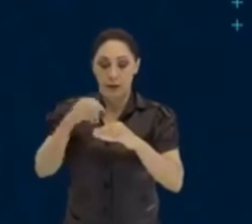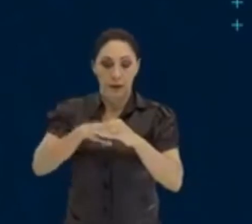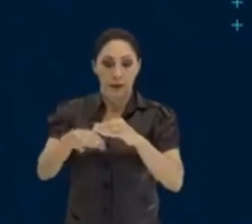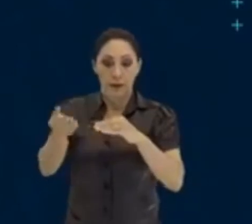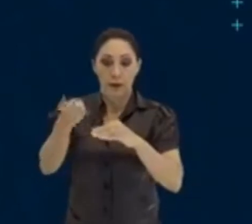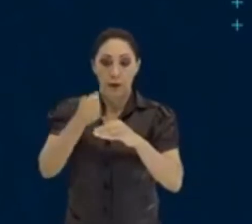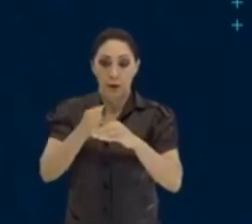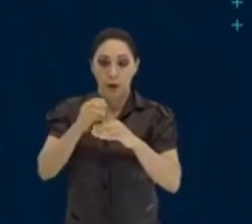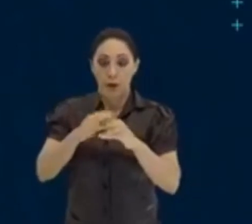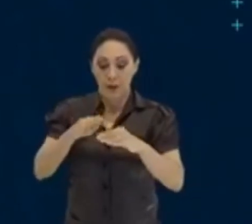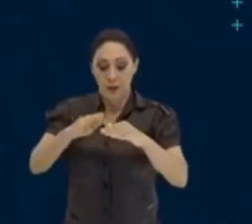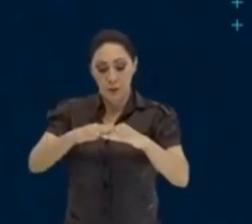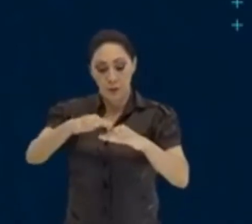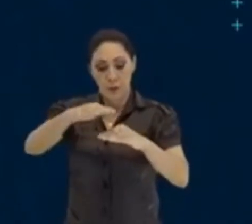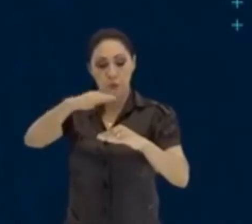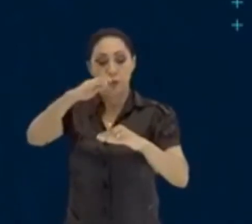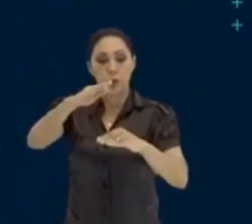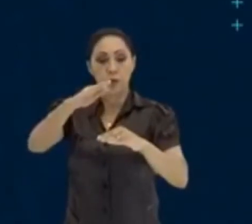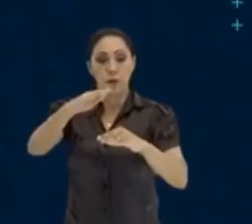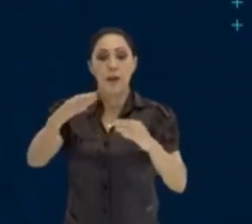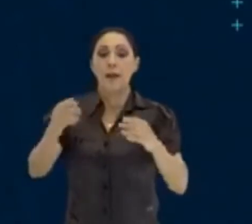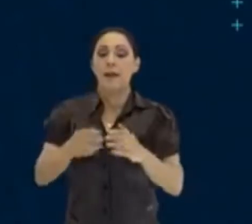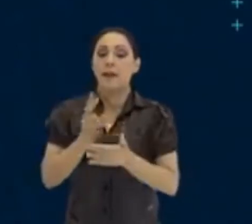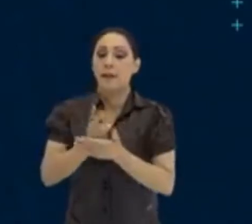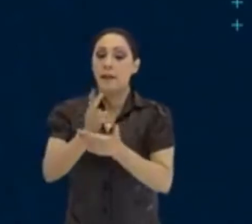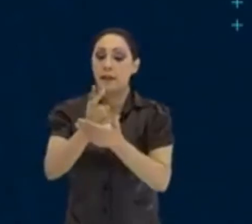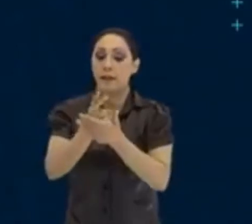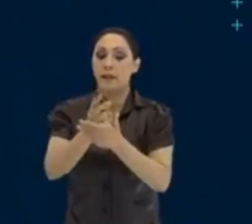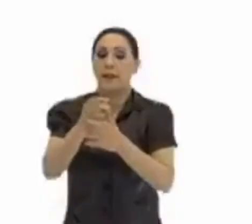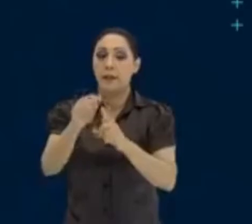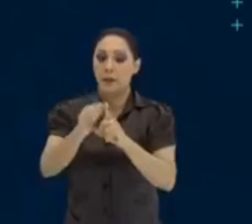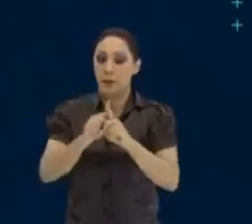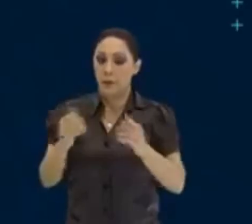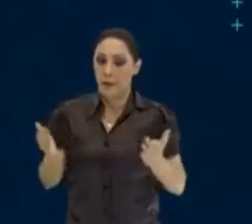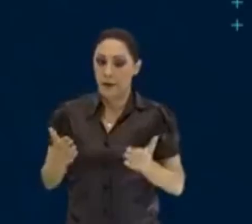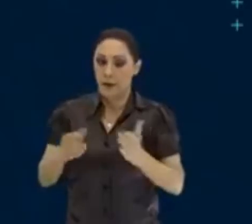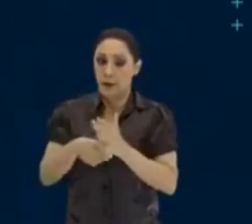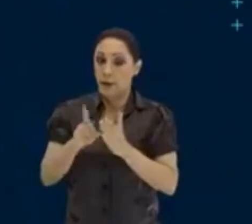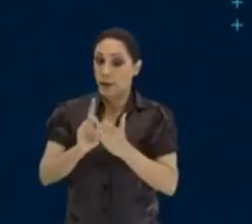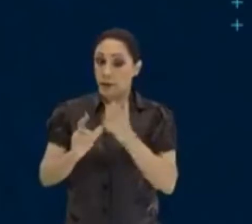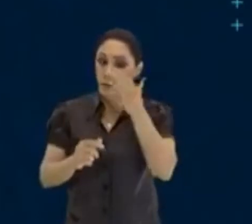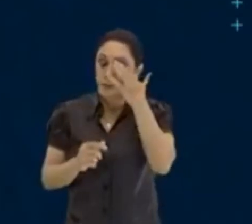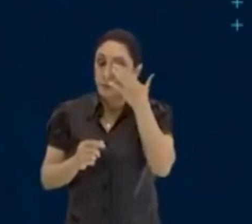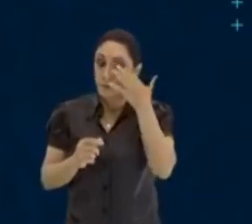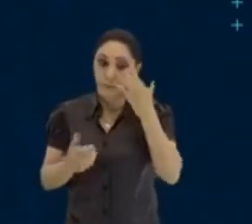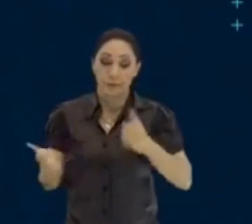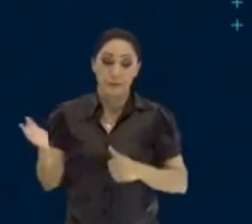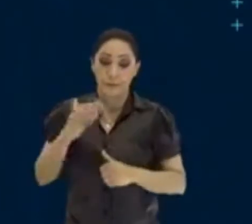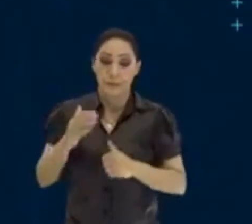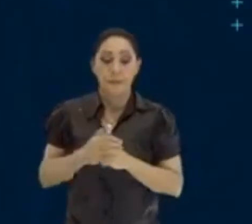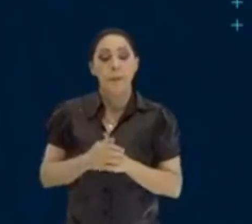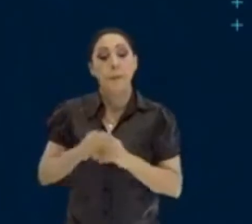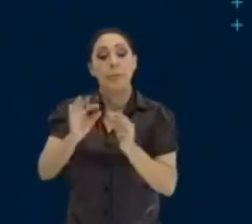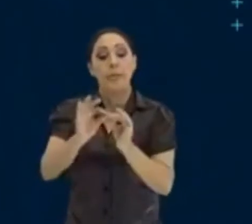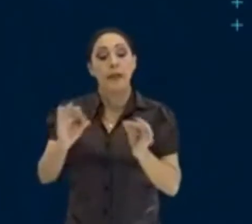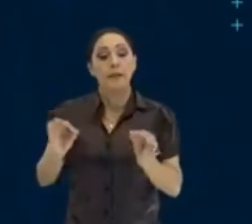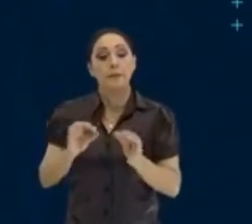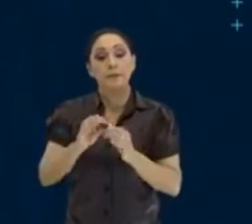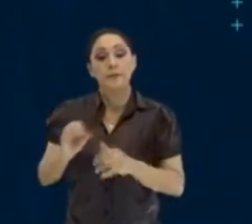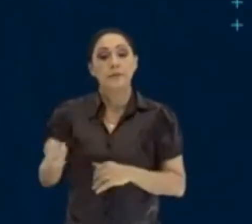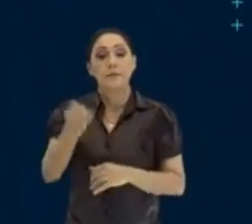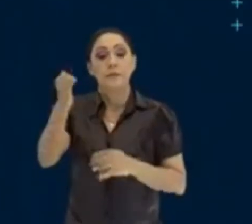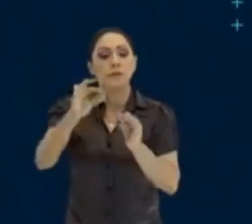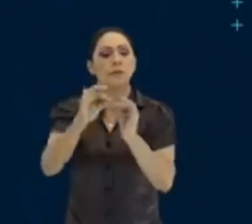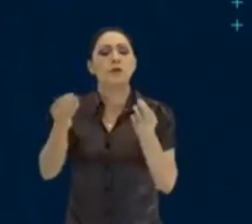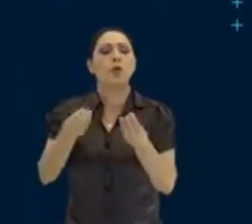em cima do acúmulo, sempre do mês atual, tá bom? Do mês anterior. Então, vem comigo aqui, ó. Juros simples, como calcular